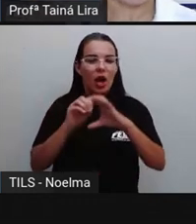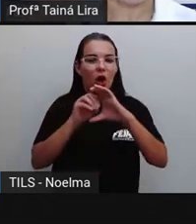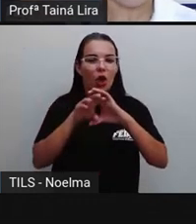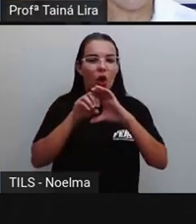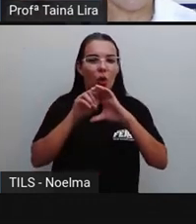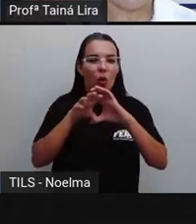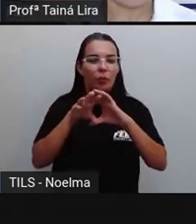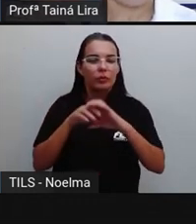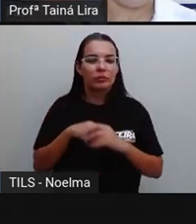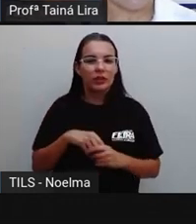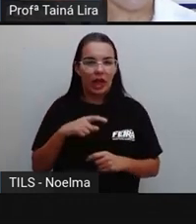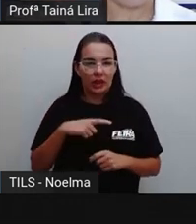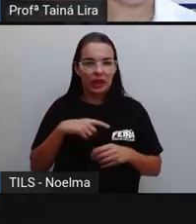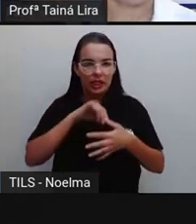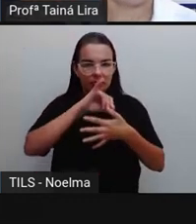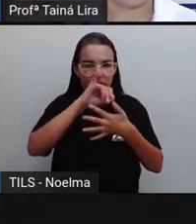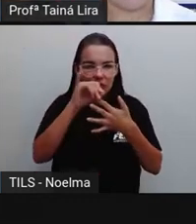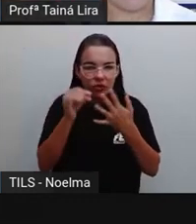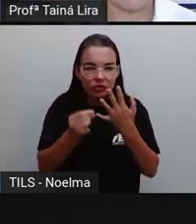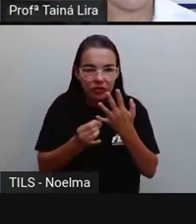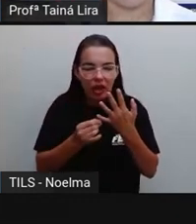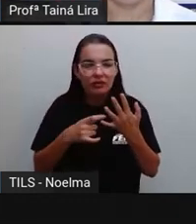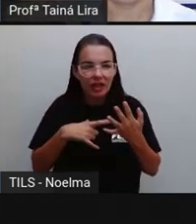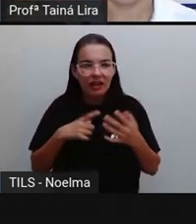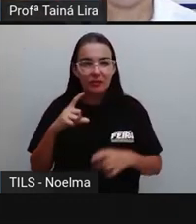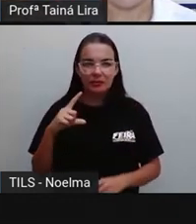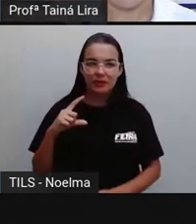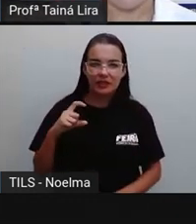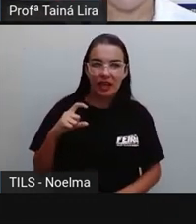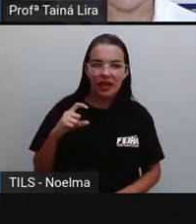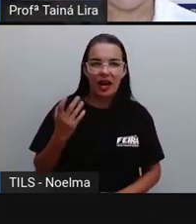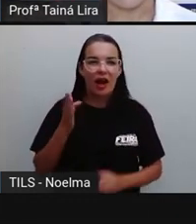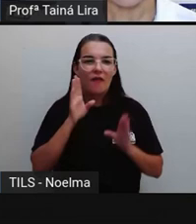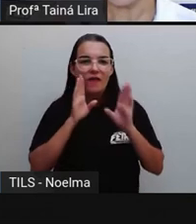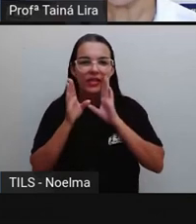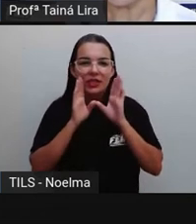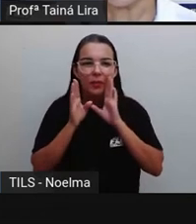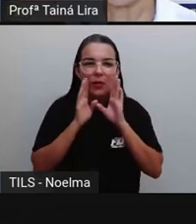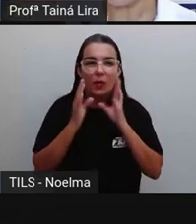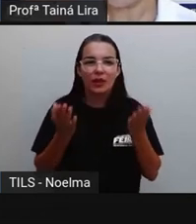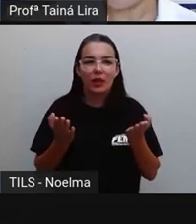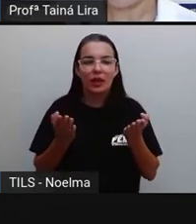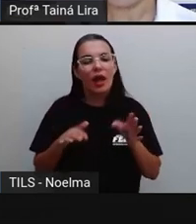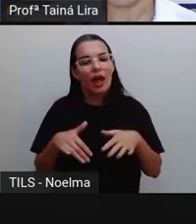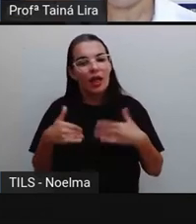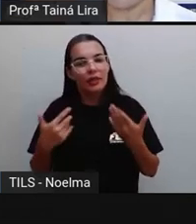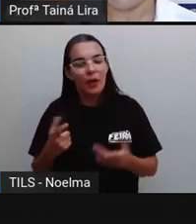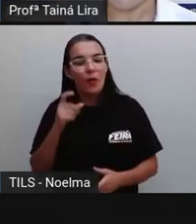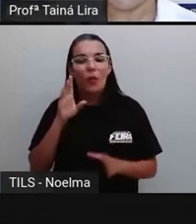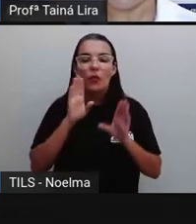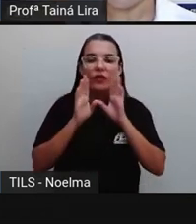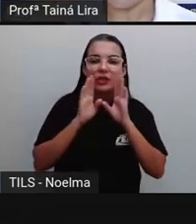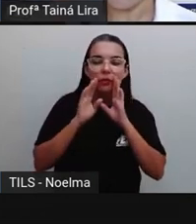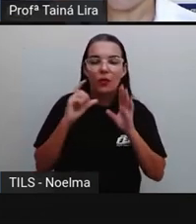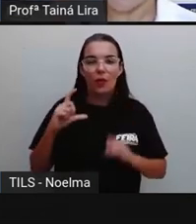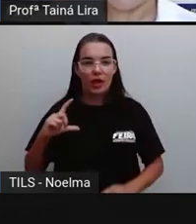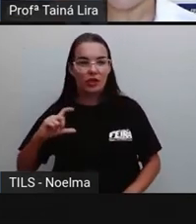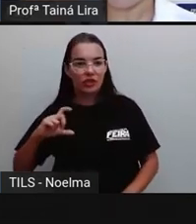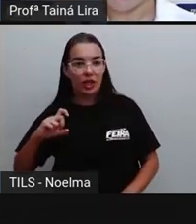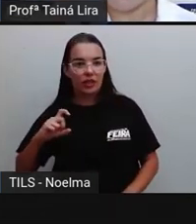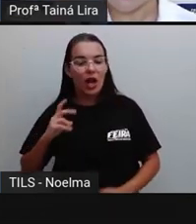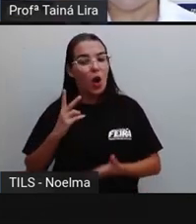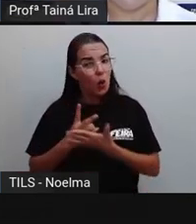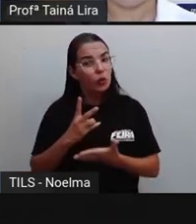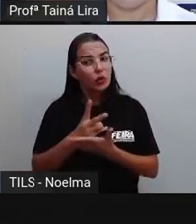elas não têm as redes sociais, o Instagram, o Facebook. E esse Instagram, esse Facebook, ele continua